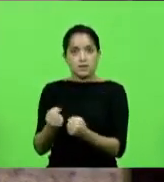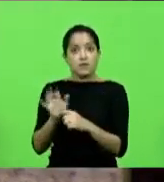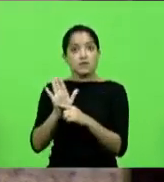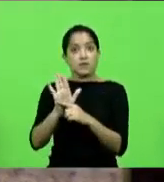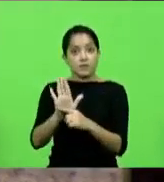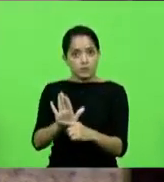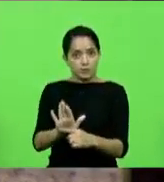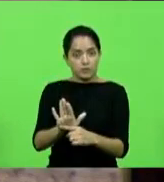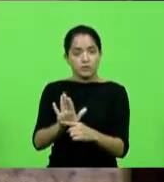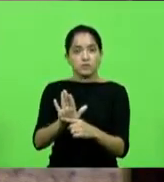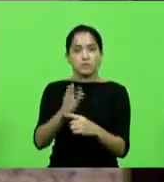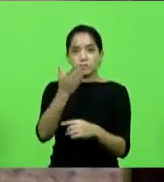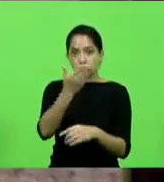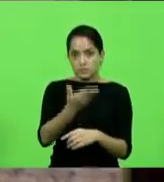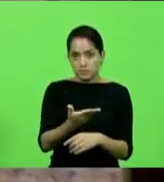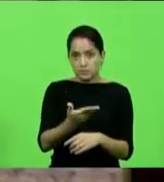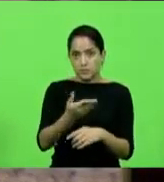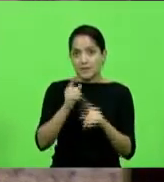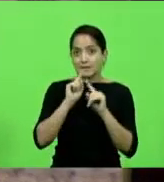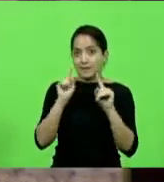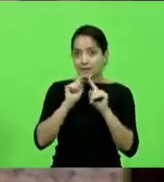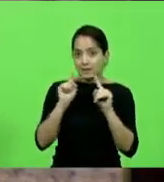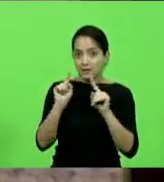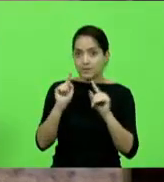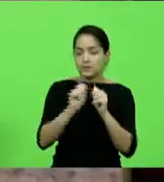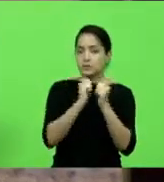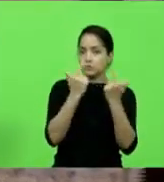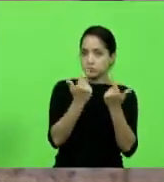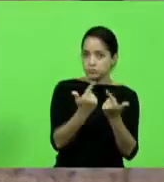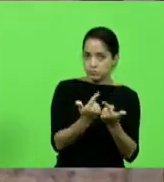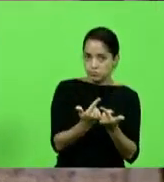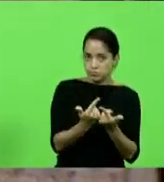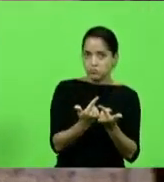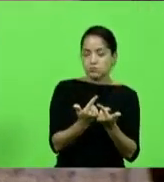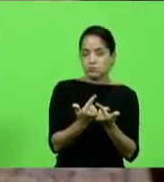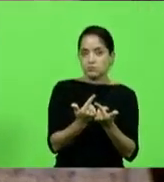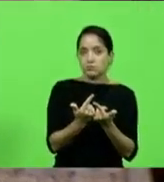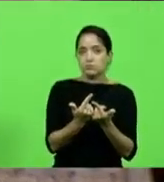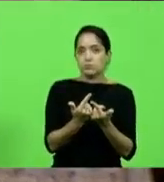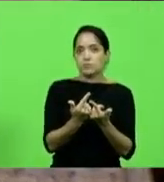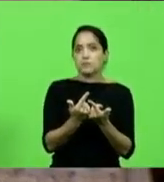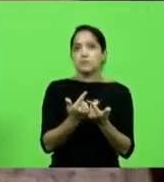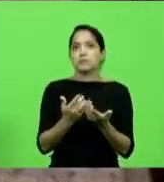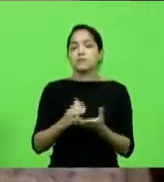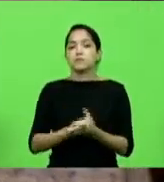a favor da reclamação feita pela Assembleia Legislativa no que diz a medida coercitiva...